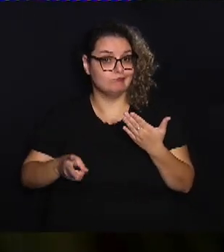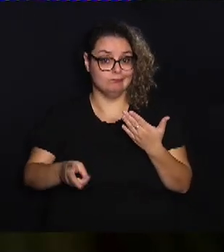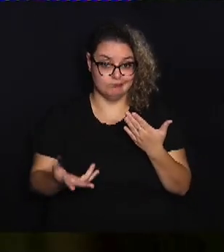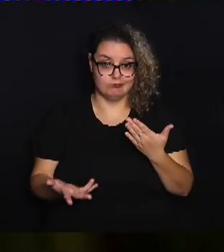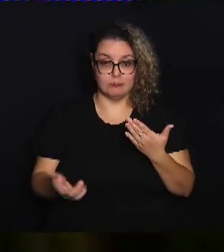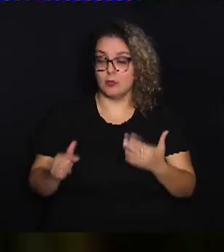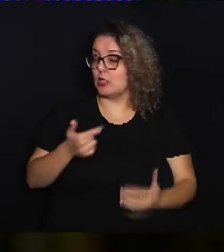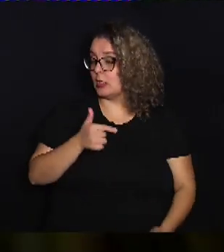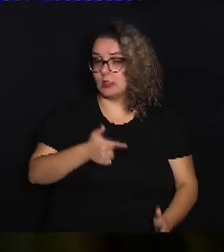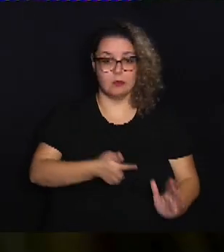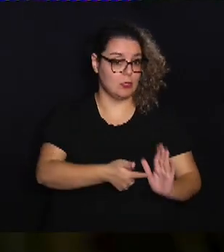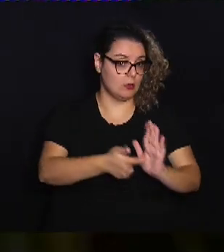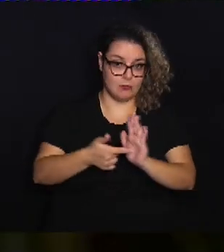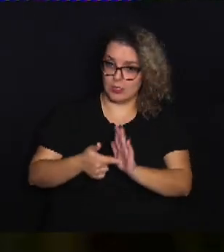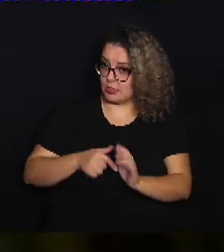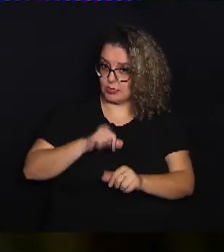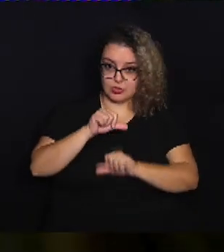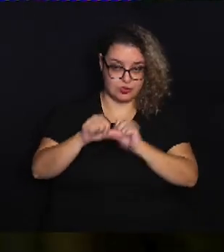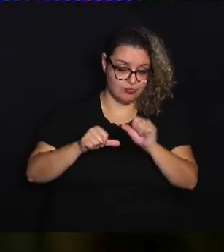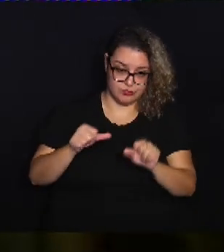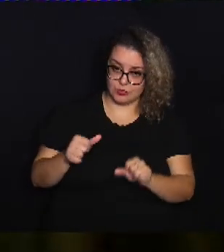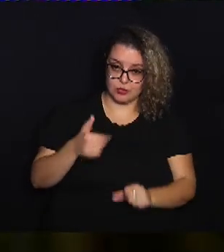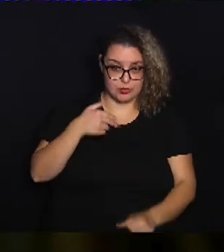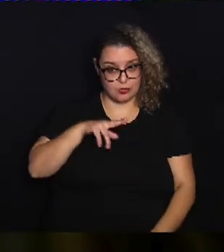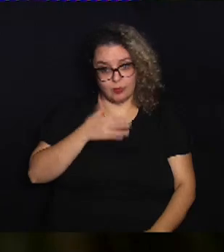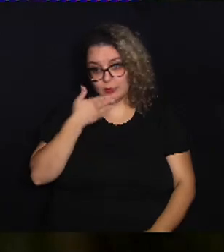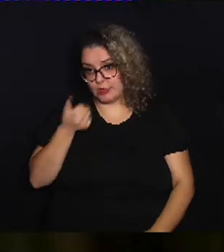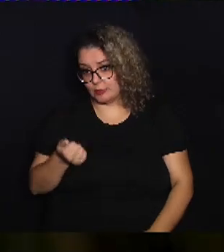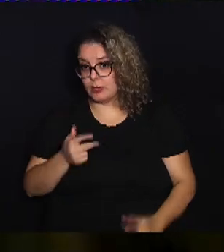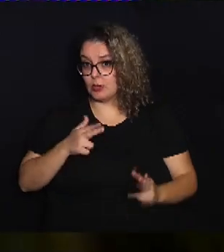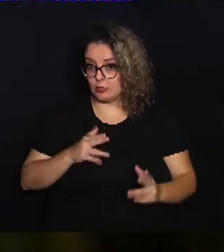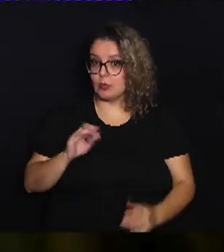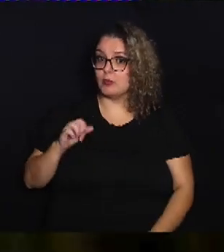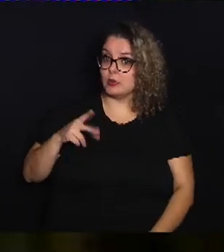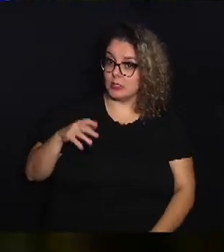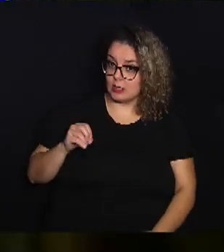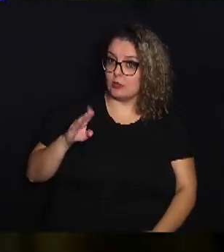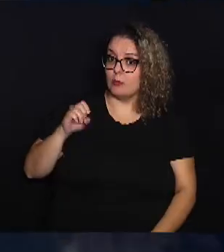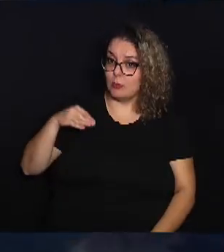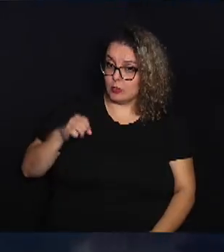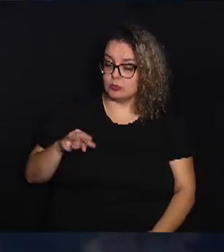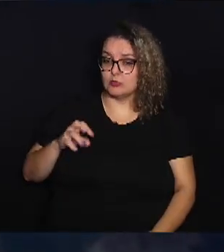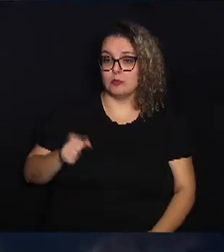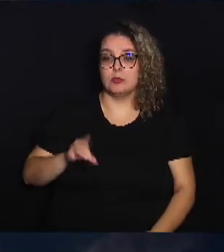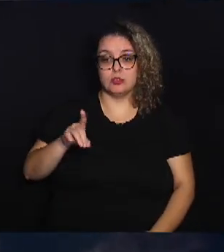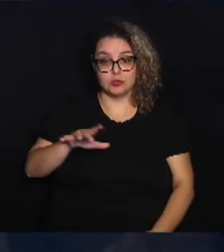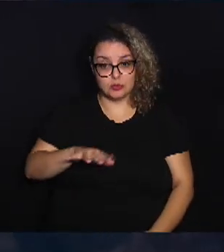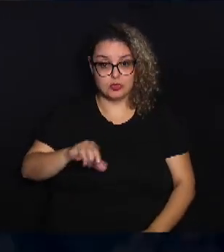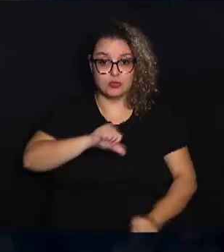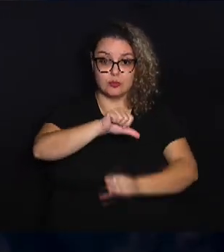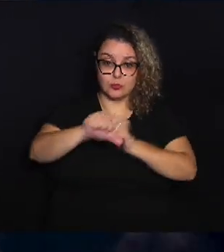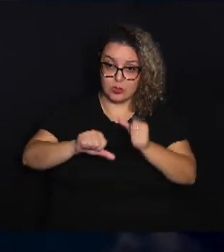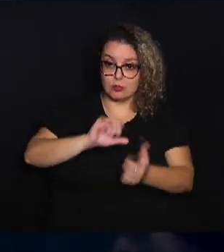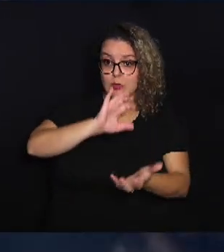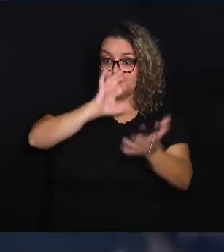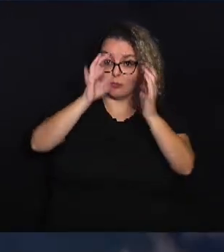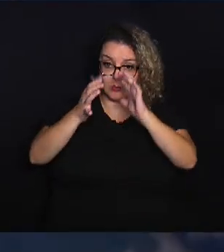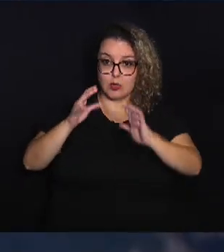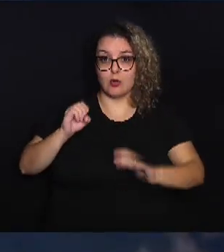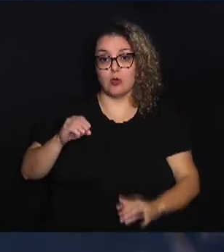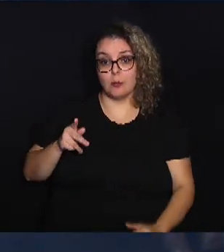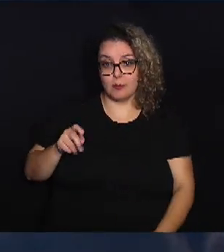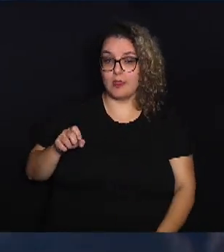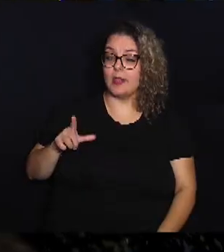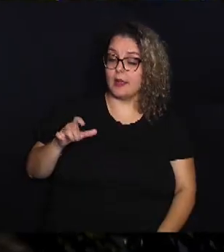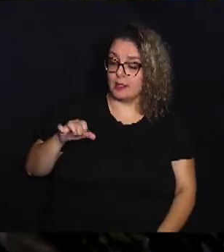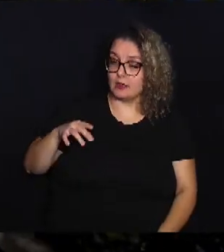não apresentam tendência de mudança, como explicou Carlo Bontempo, diretor do Serviço de Mudanças Climáticas Copérnicos, em